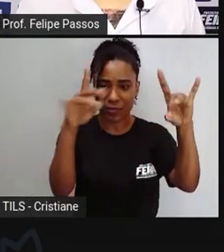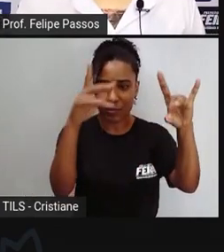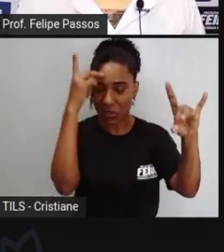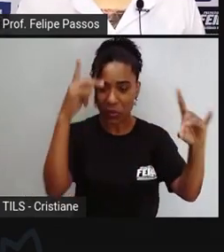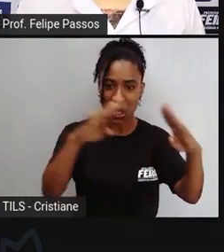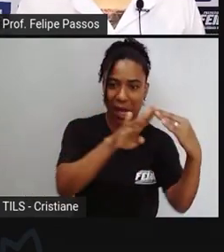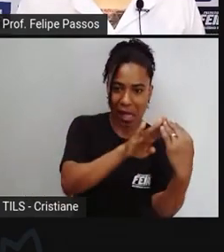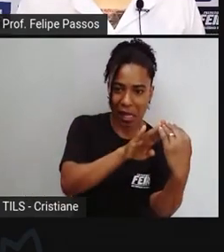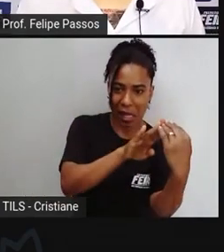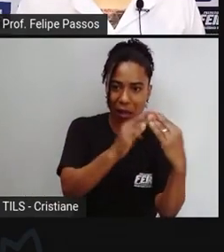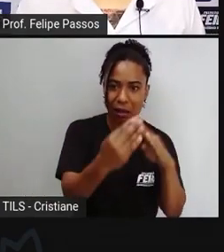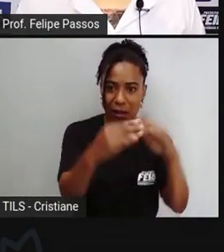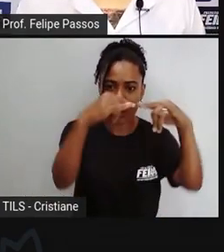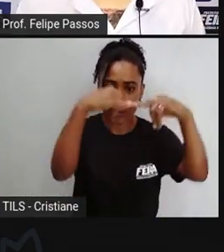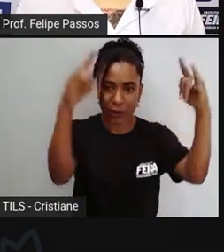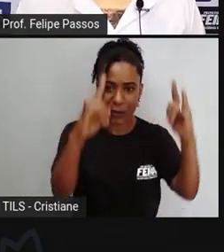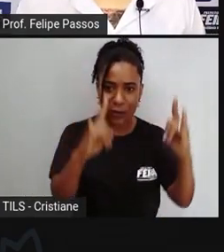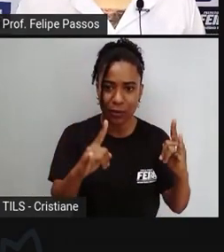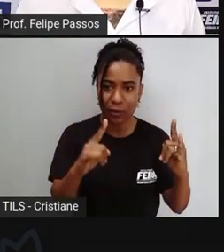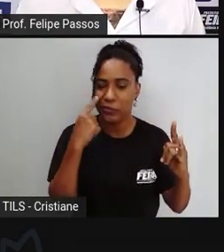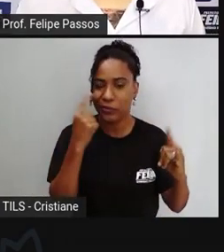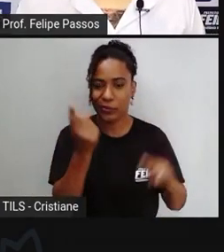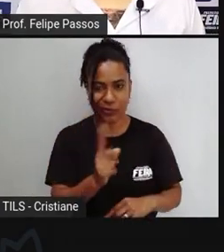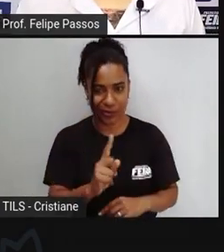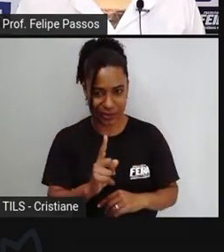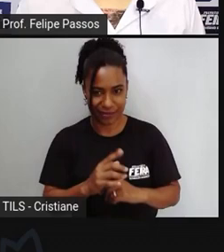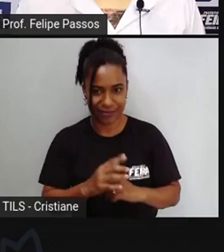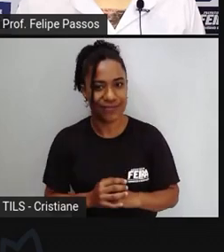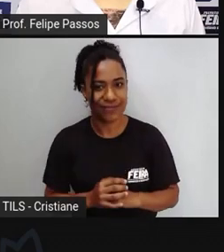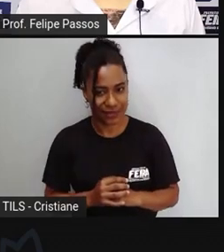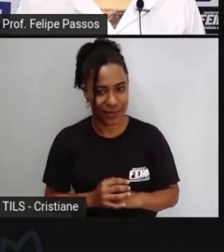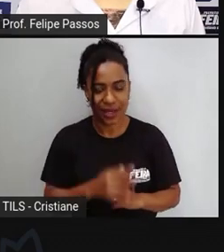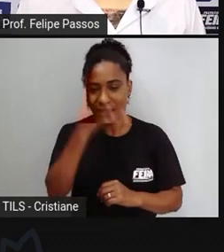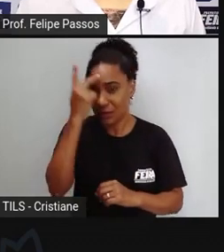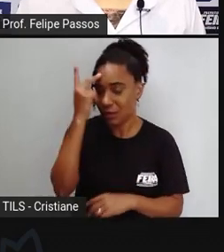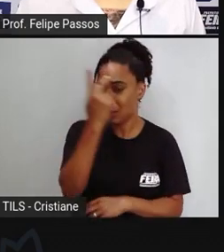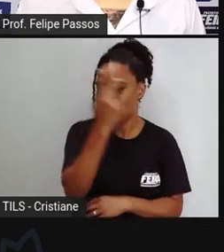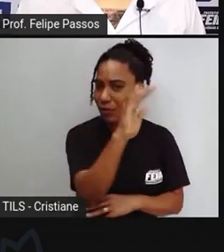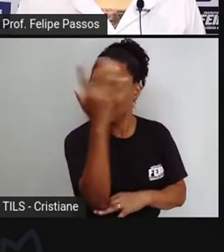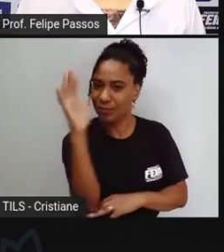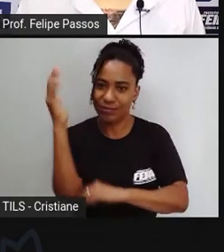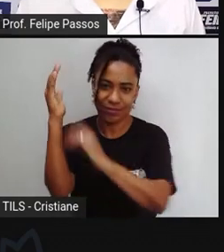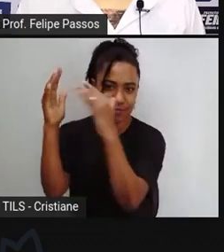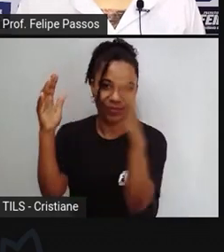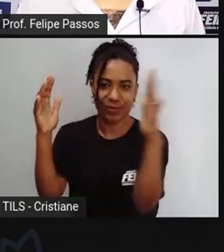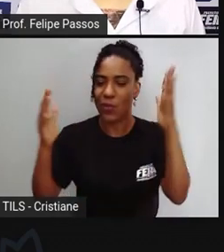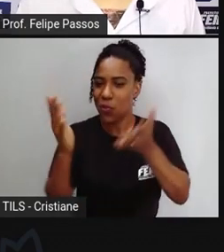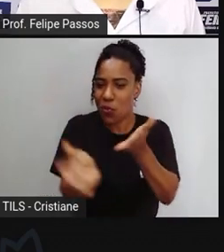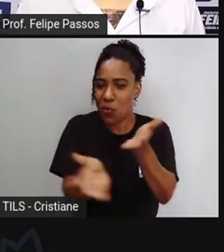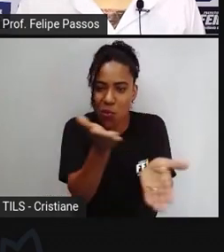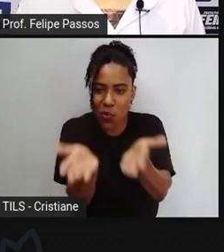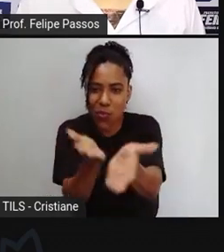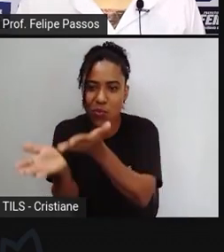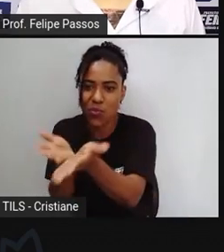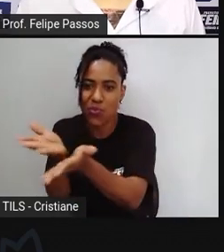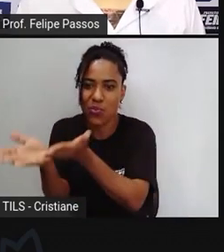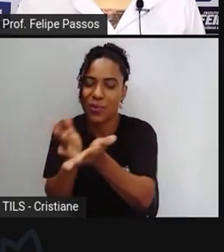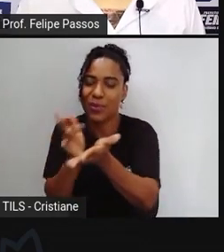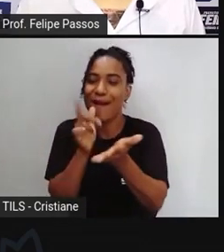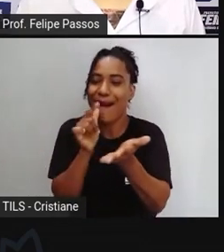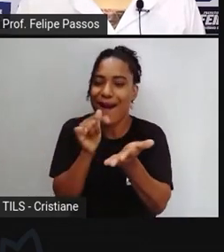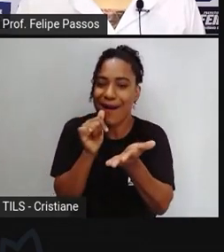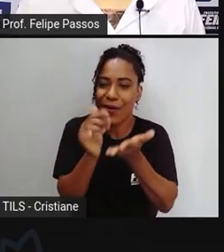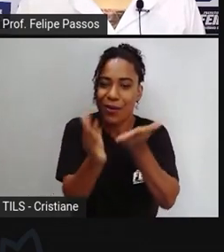preservam o ambiente e isso é um fator que leva